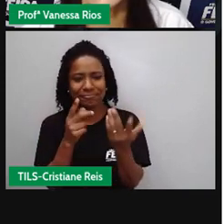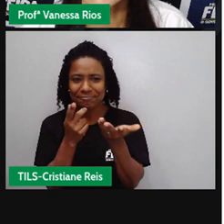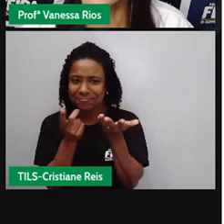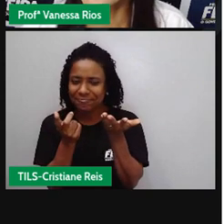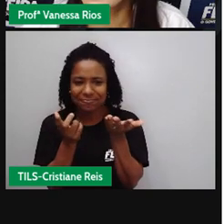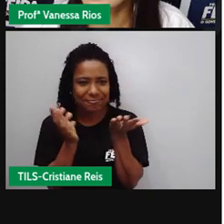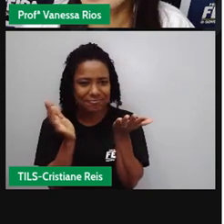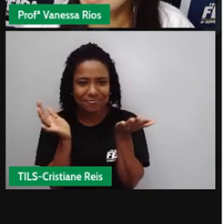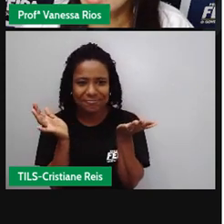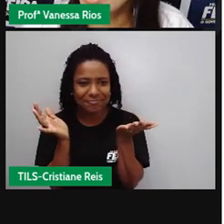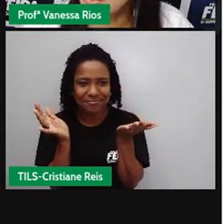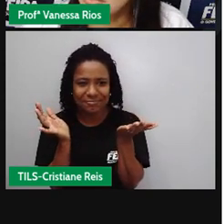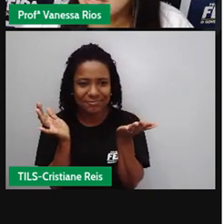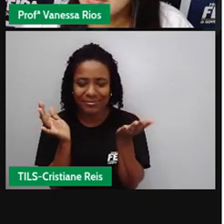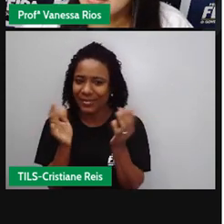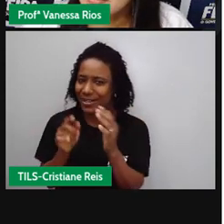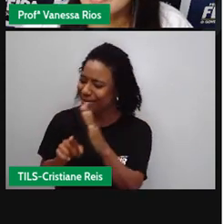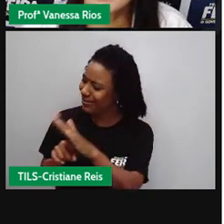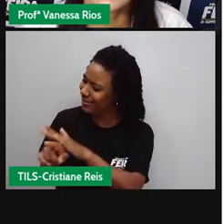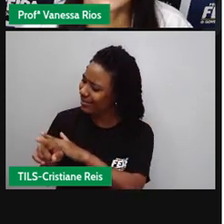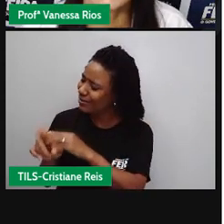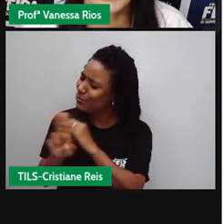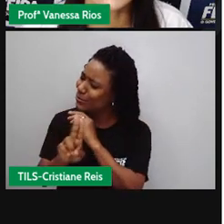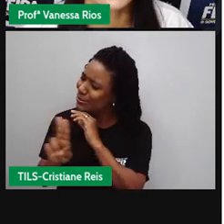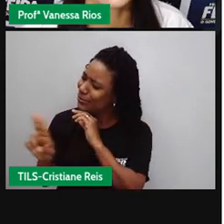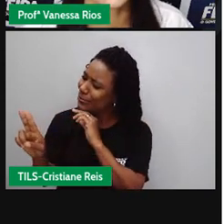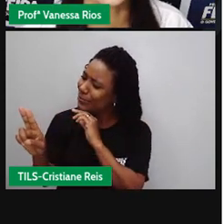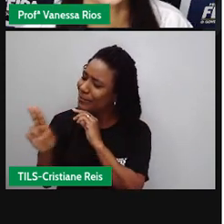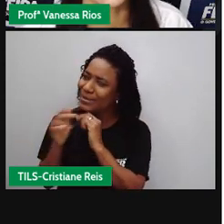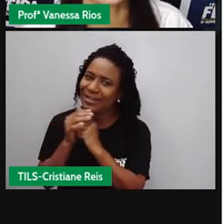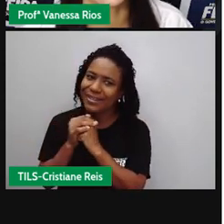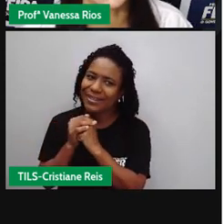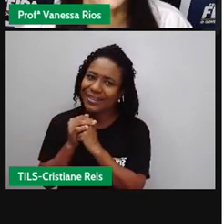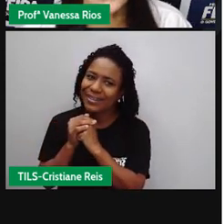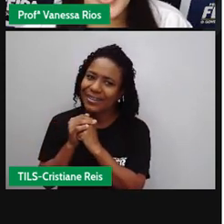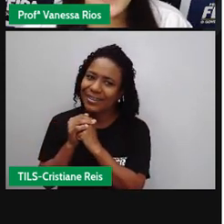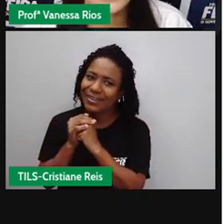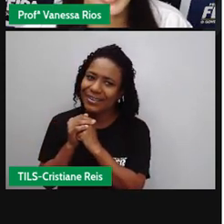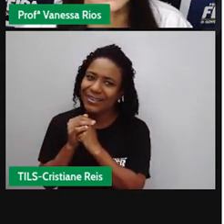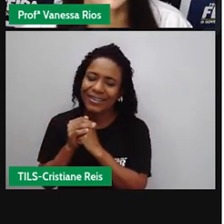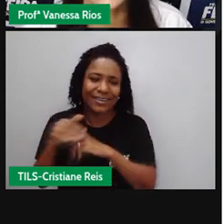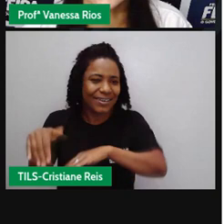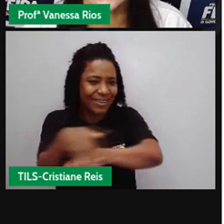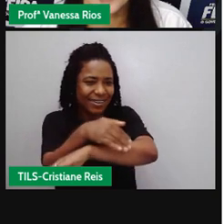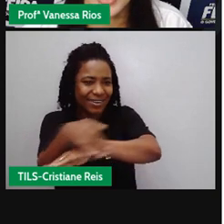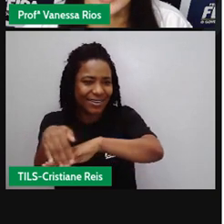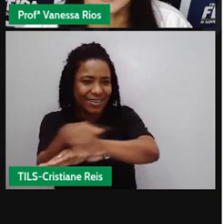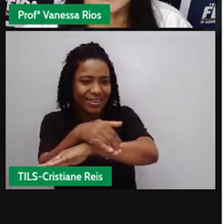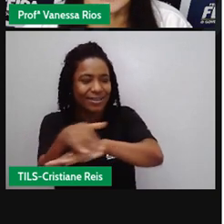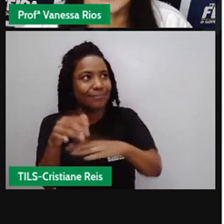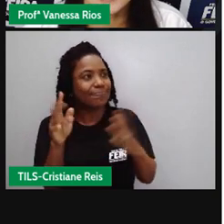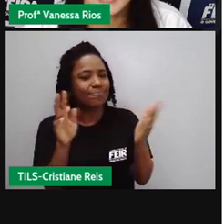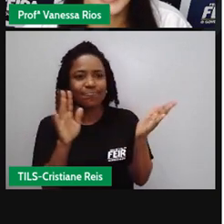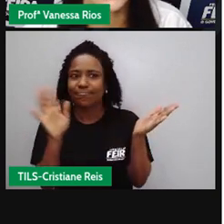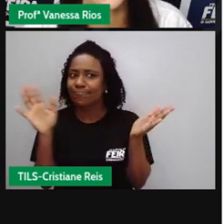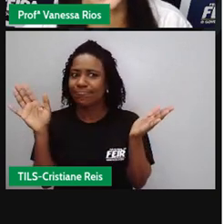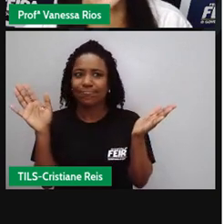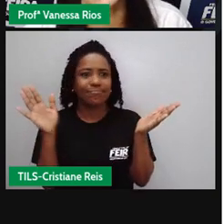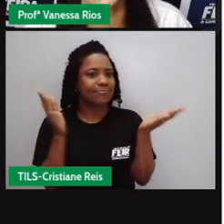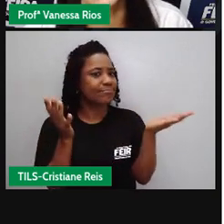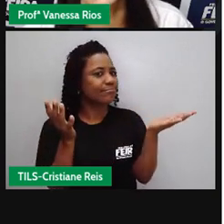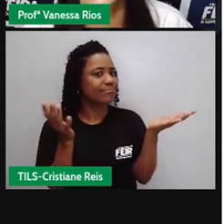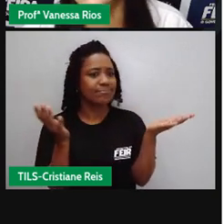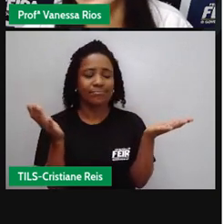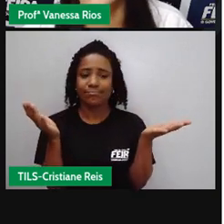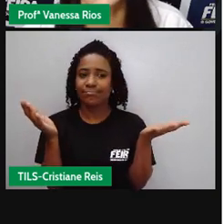como é mesmo seu nome mas ele já estava na rua atordoado e agora